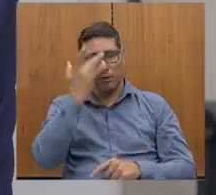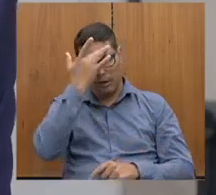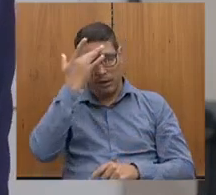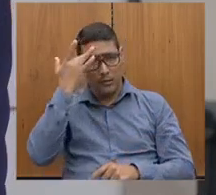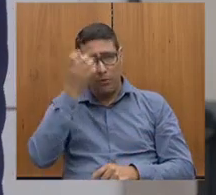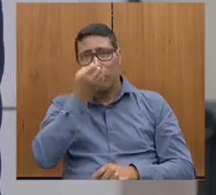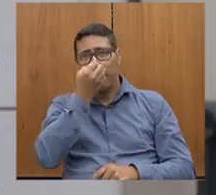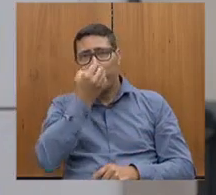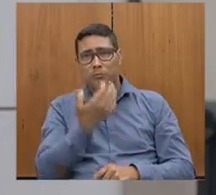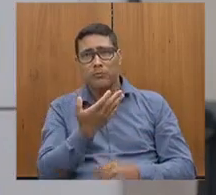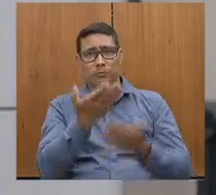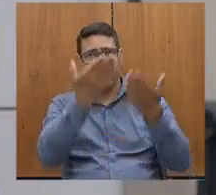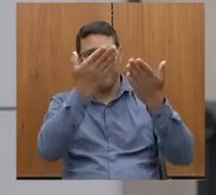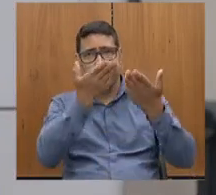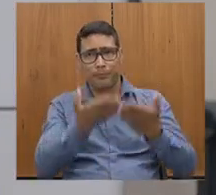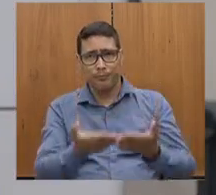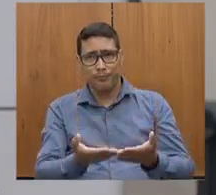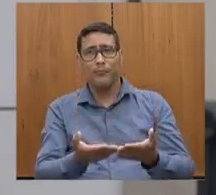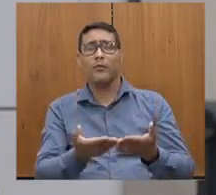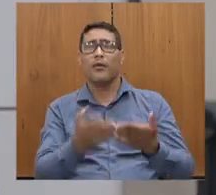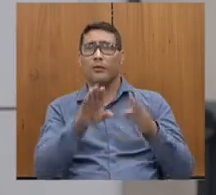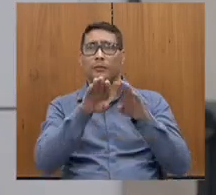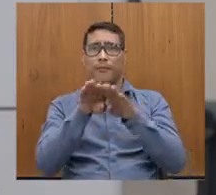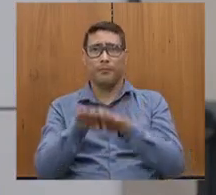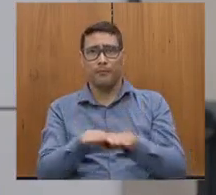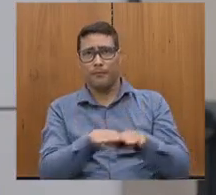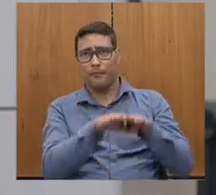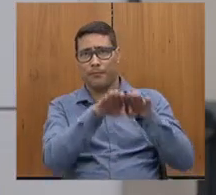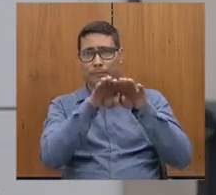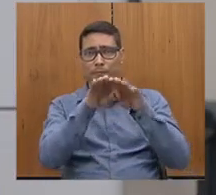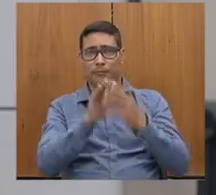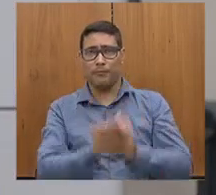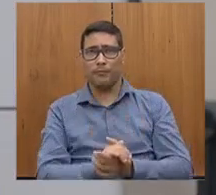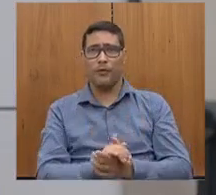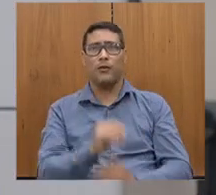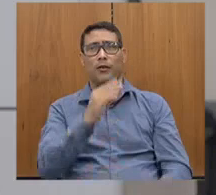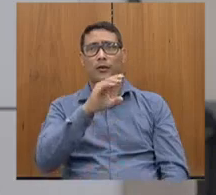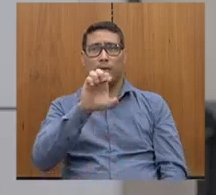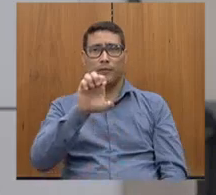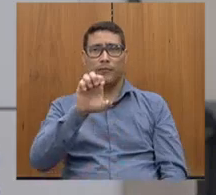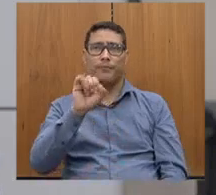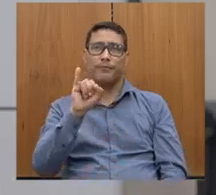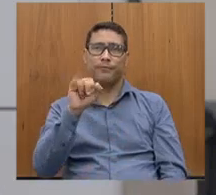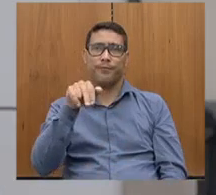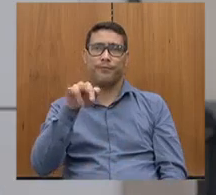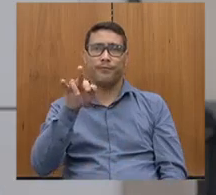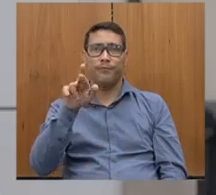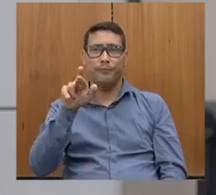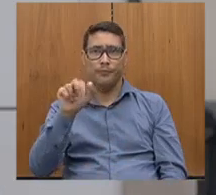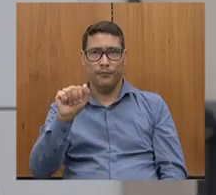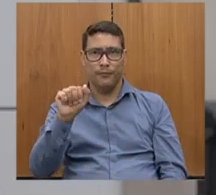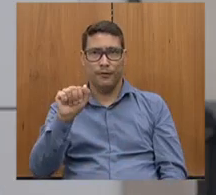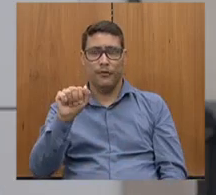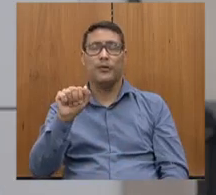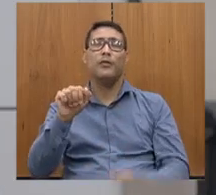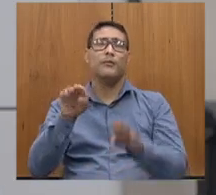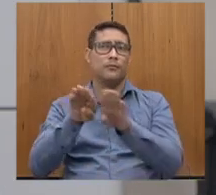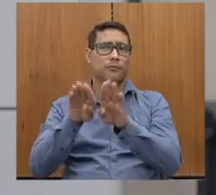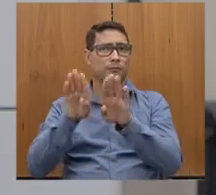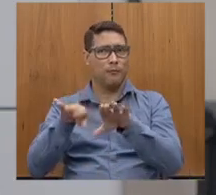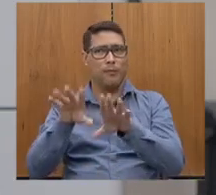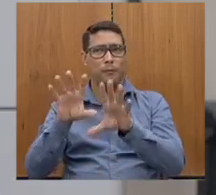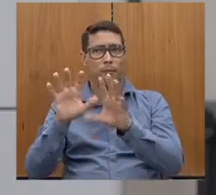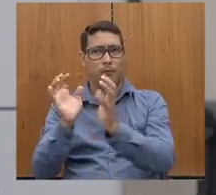está entregue com pessoas desse padrão. Lá na CINFRA, também com essa equipe